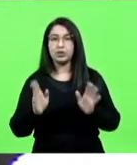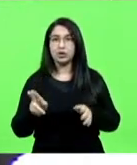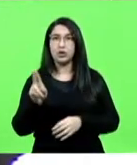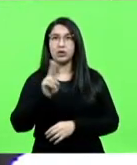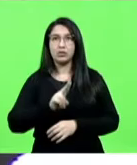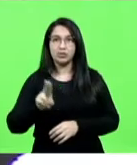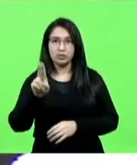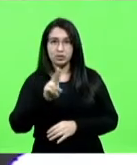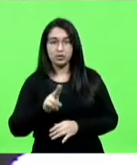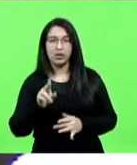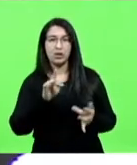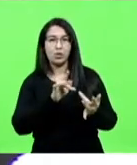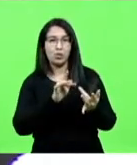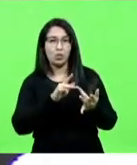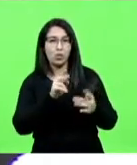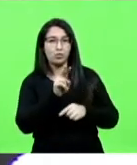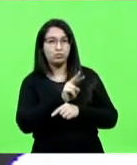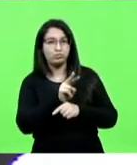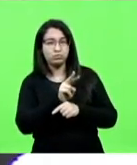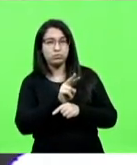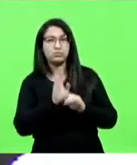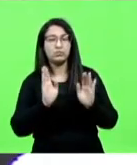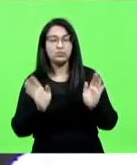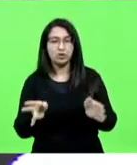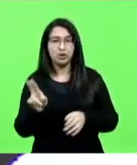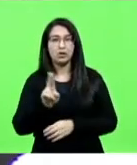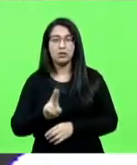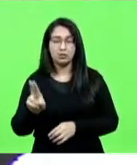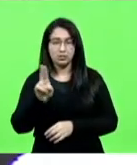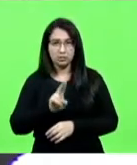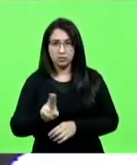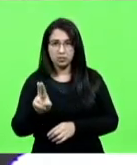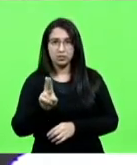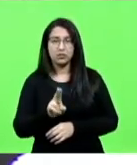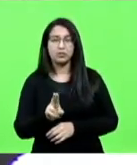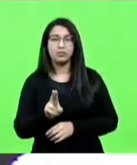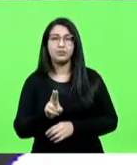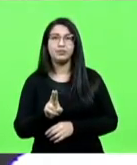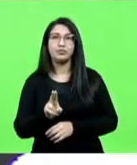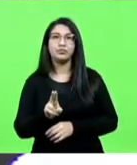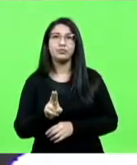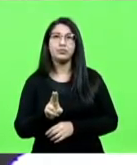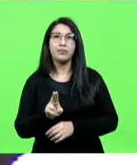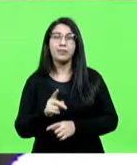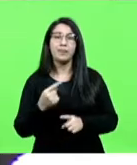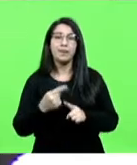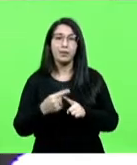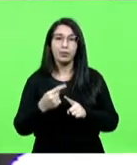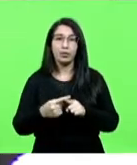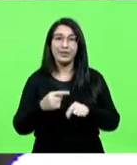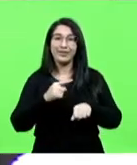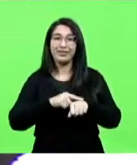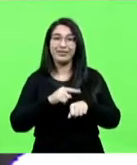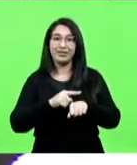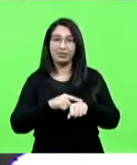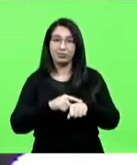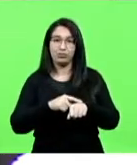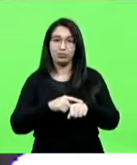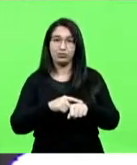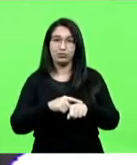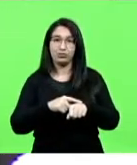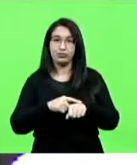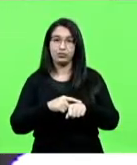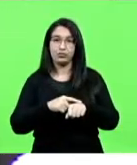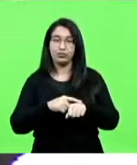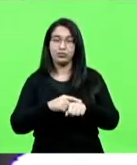consulta, ele já está sendo adotado, já está sendo utilizado devido ao tempo. Isso seria útil lá no